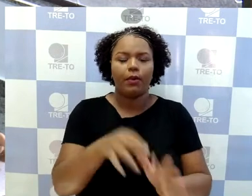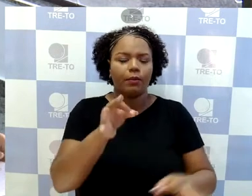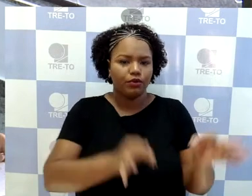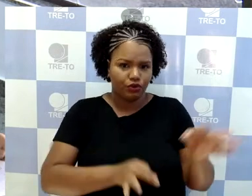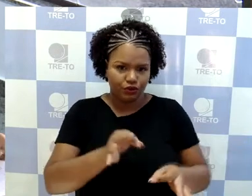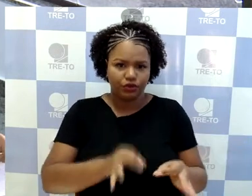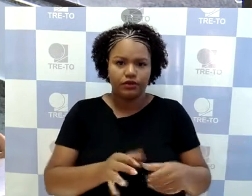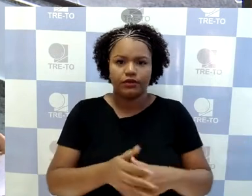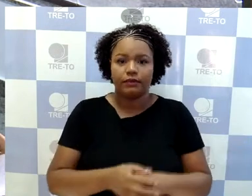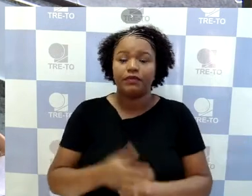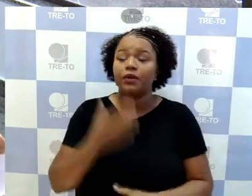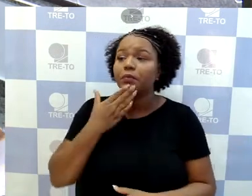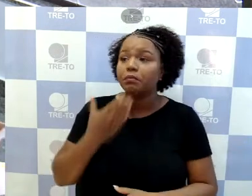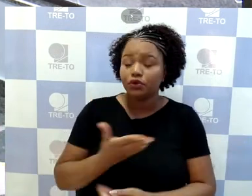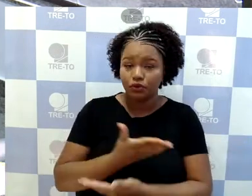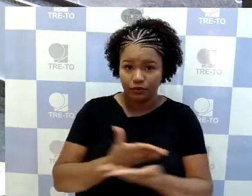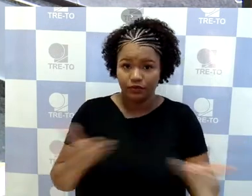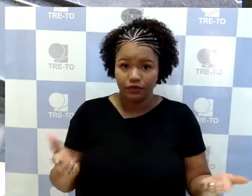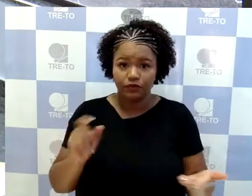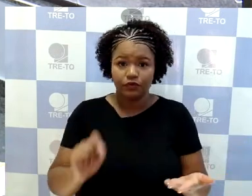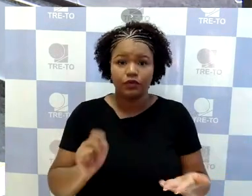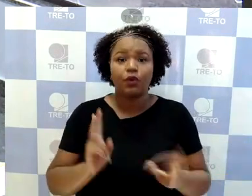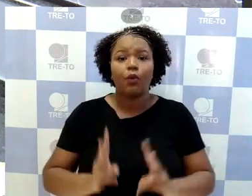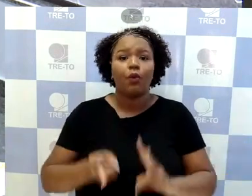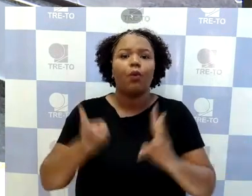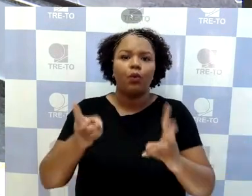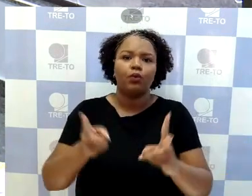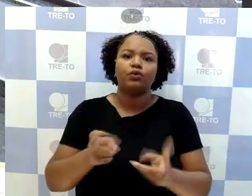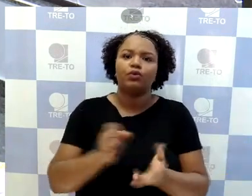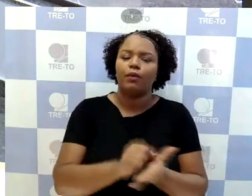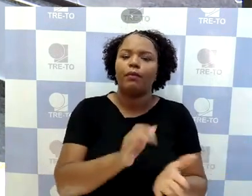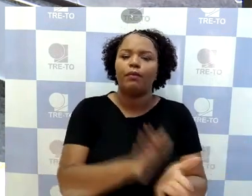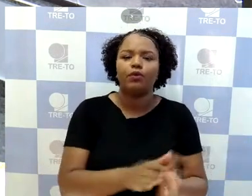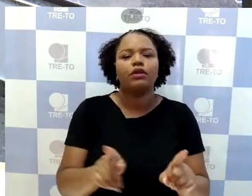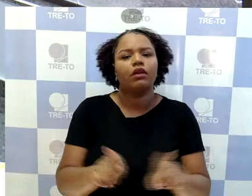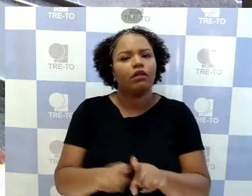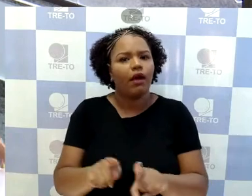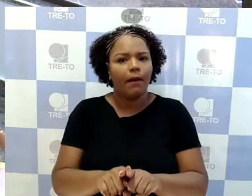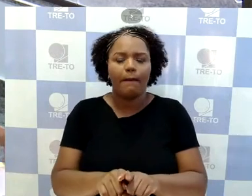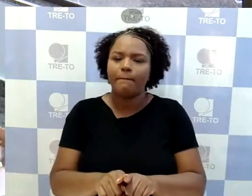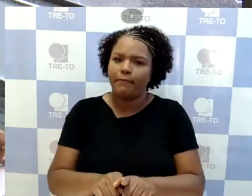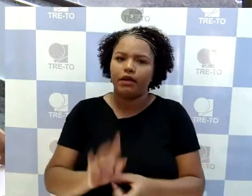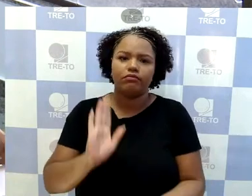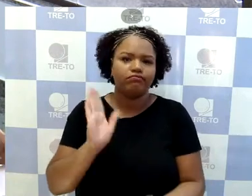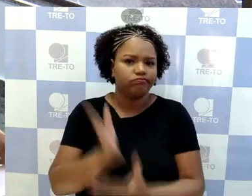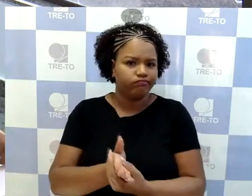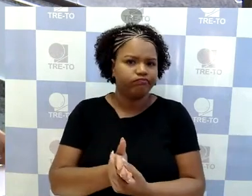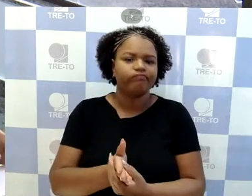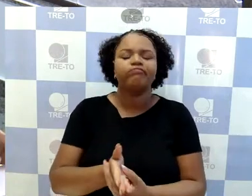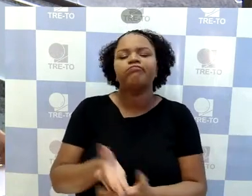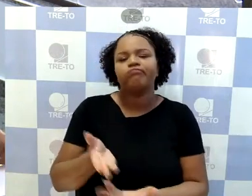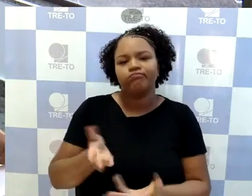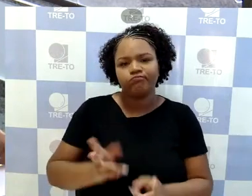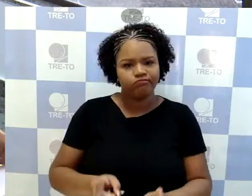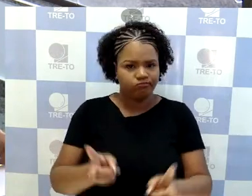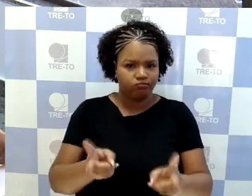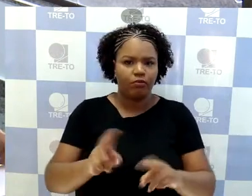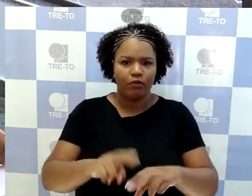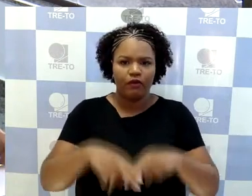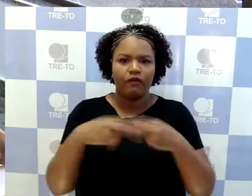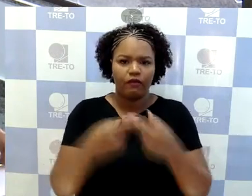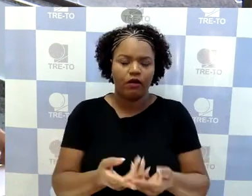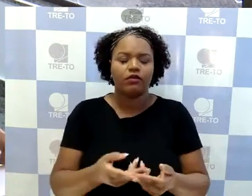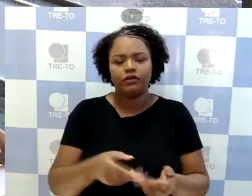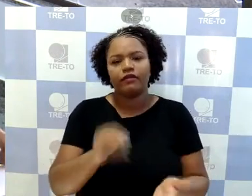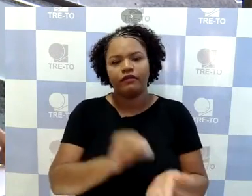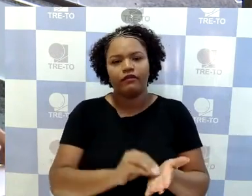tanto a sentença quanto a aplicação da multa das astrentes pelo descumprimento. Muito obrigada pela atenção de todos. Uma